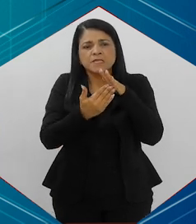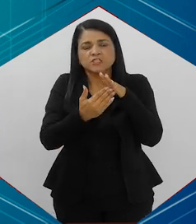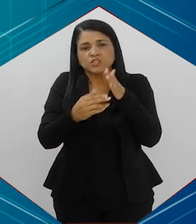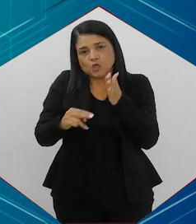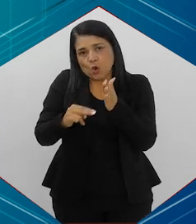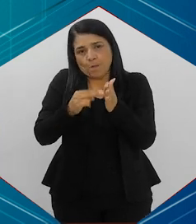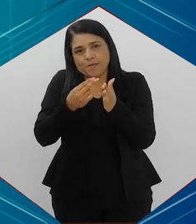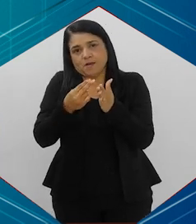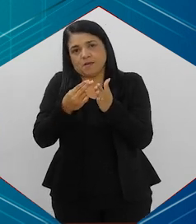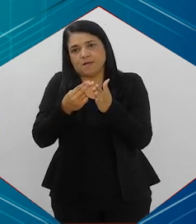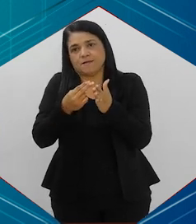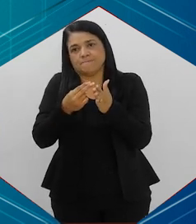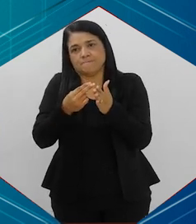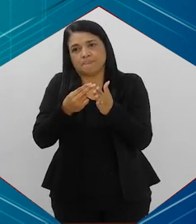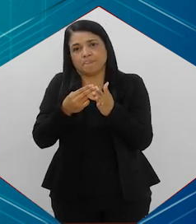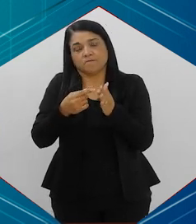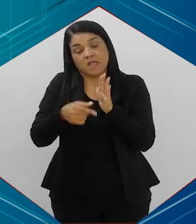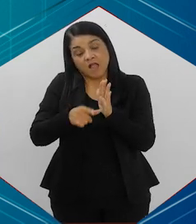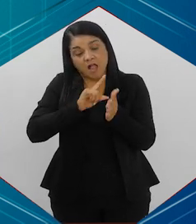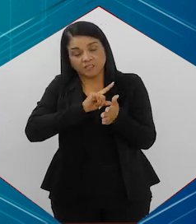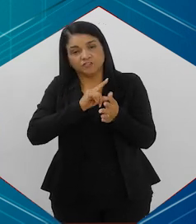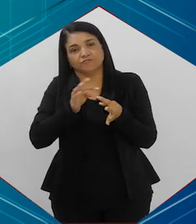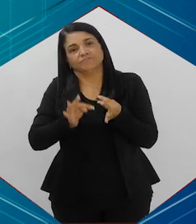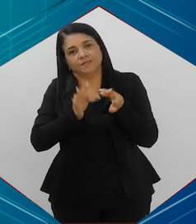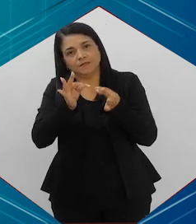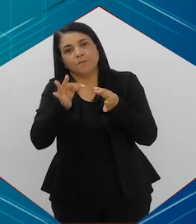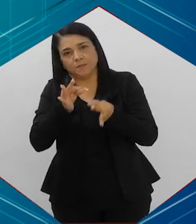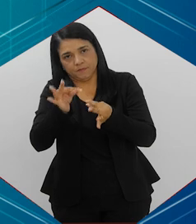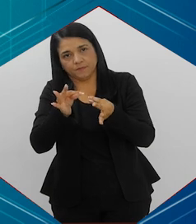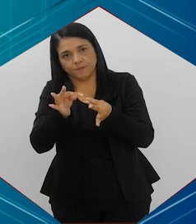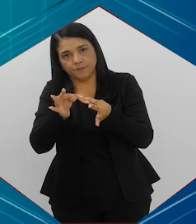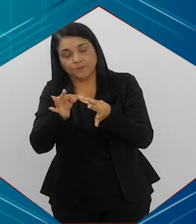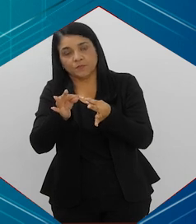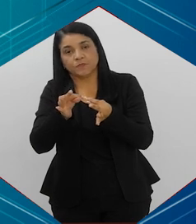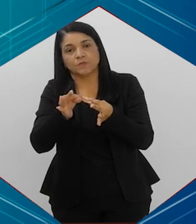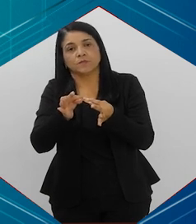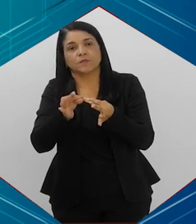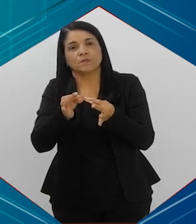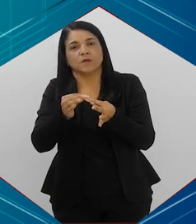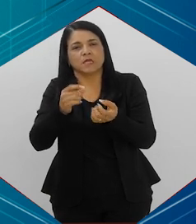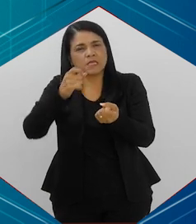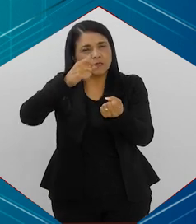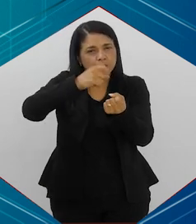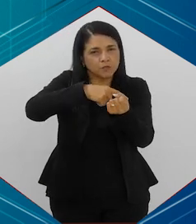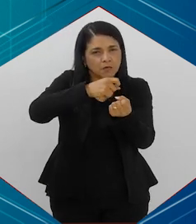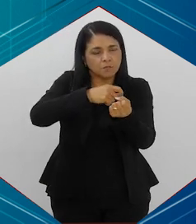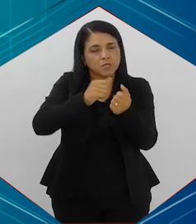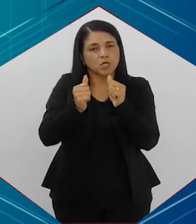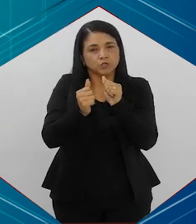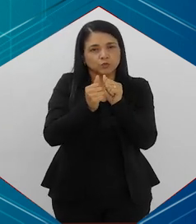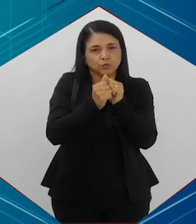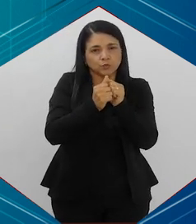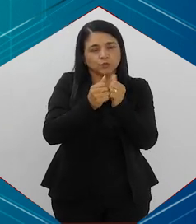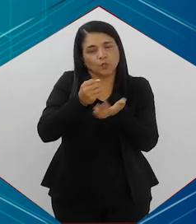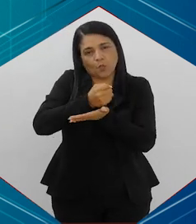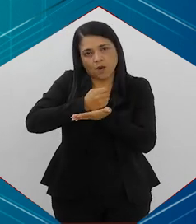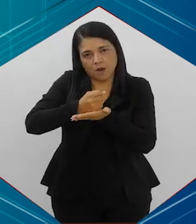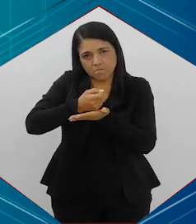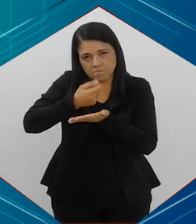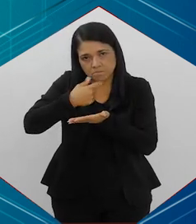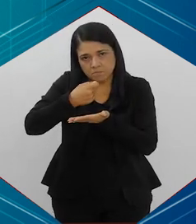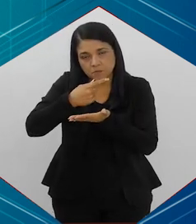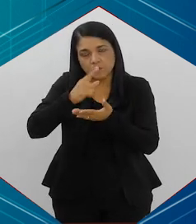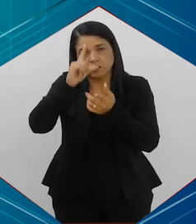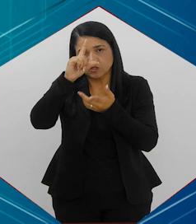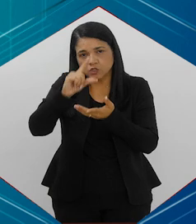de poder operar ou não. Às vezes, a gente precisa fazer um tratamento antes ali da cirurgia, uma quimioterapia, às vezes, junto com a imunoterapia,